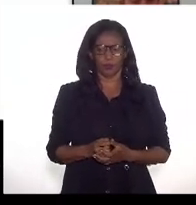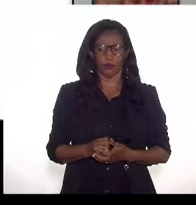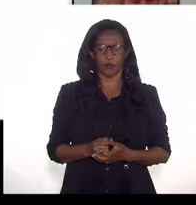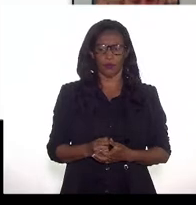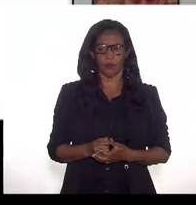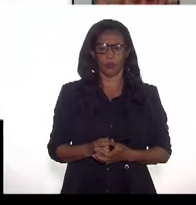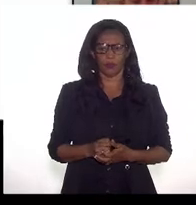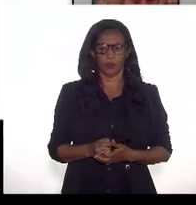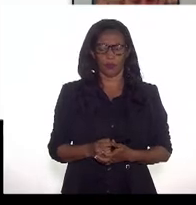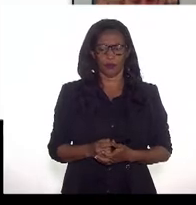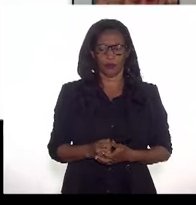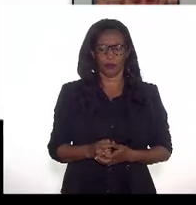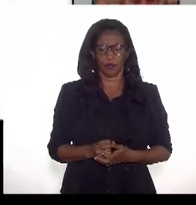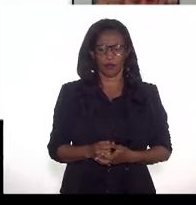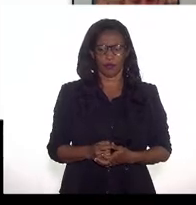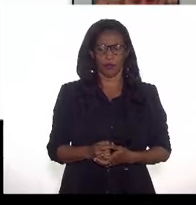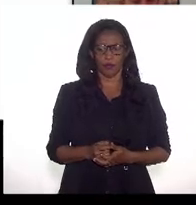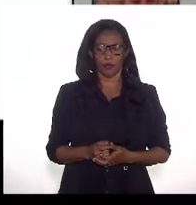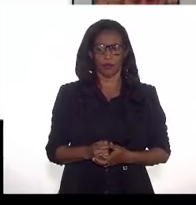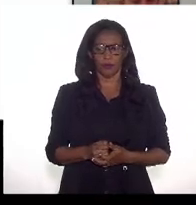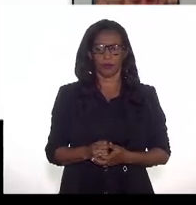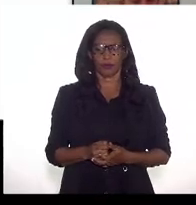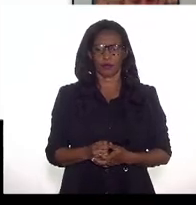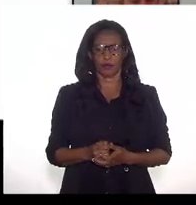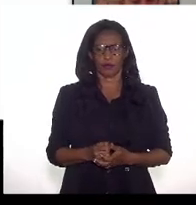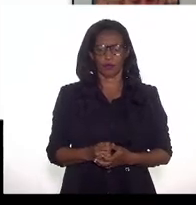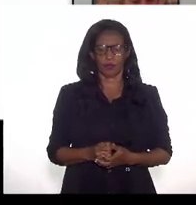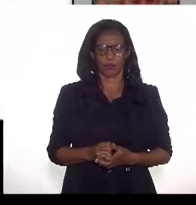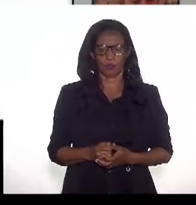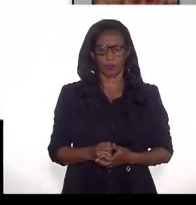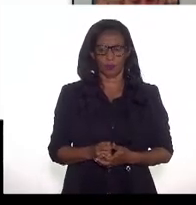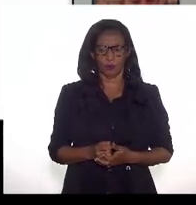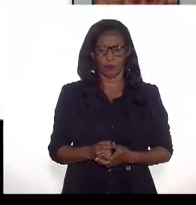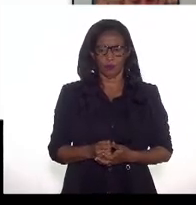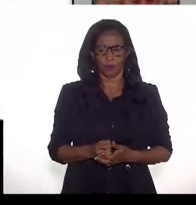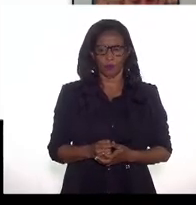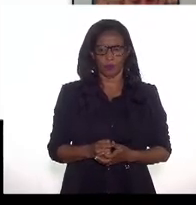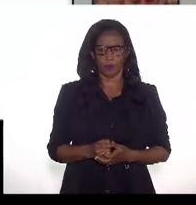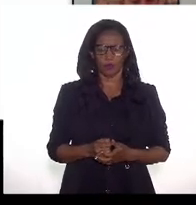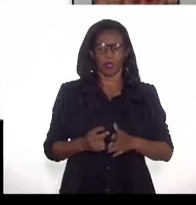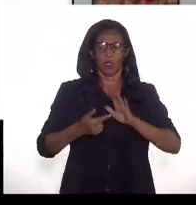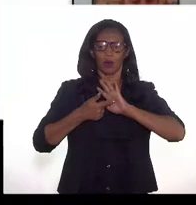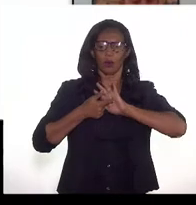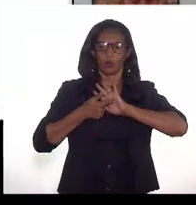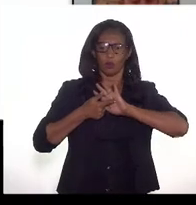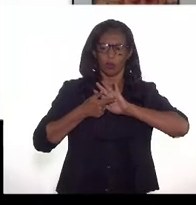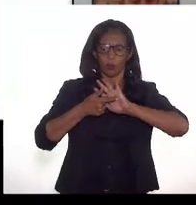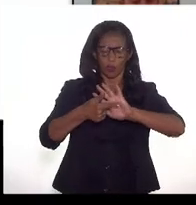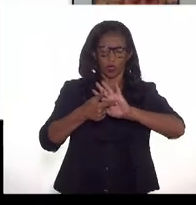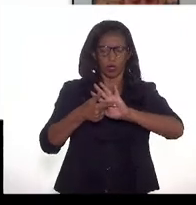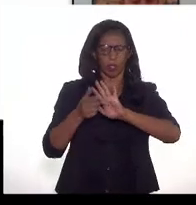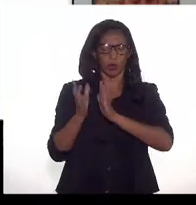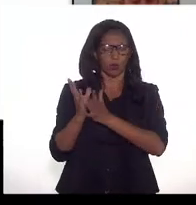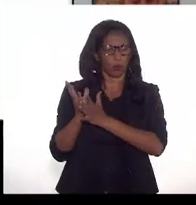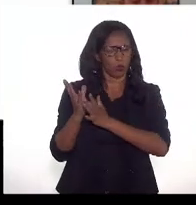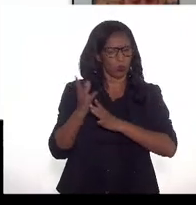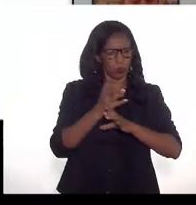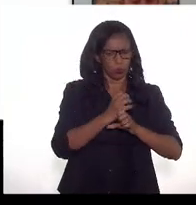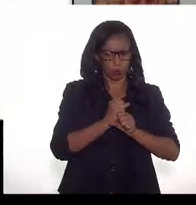valor da depreciação do duto é